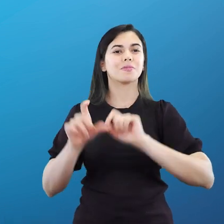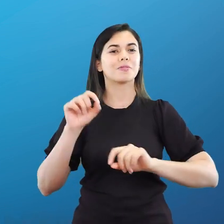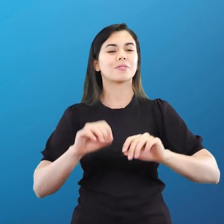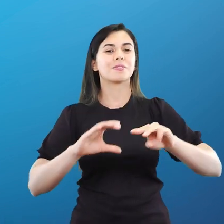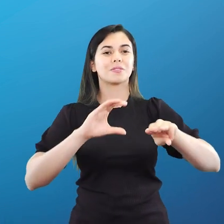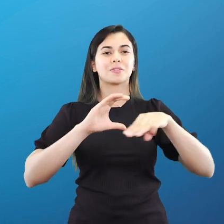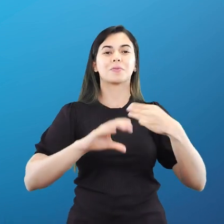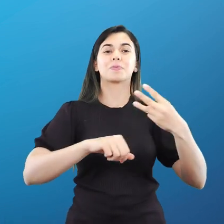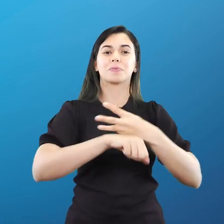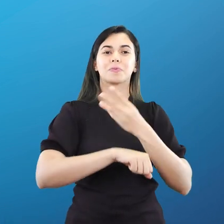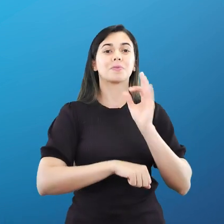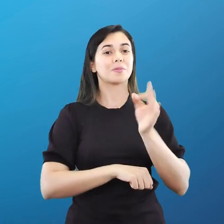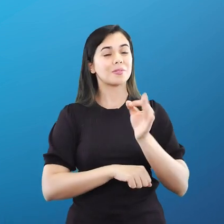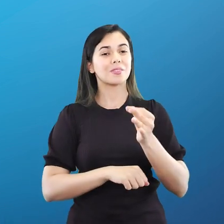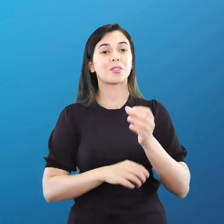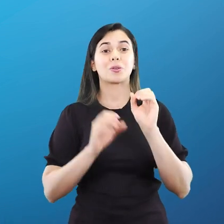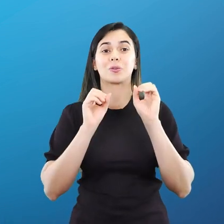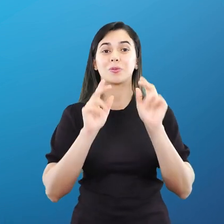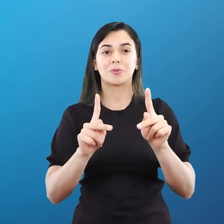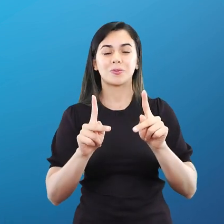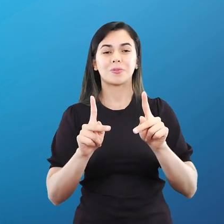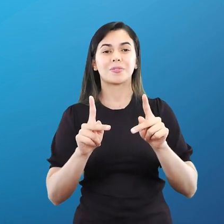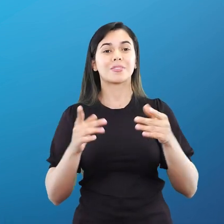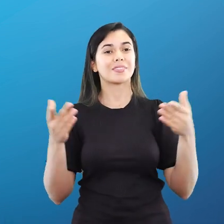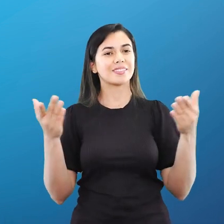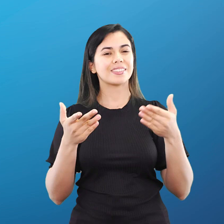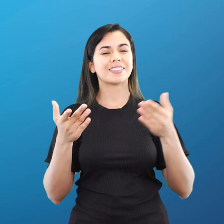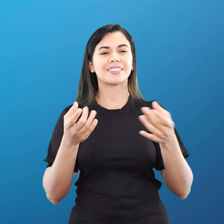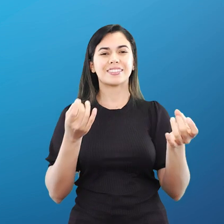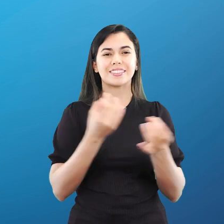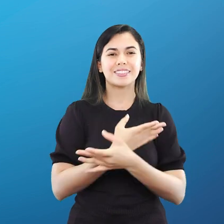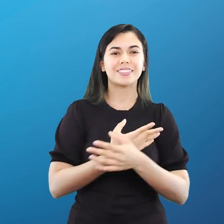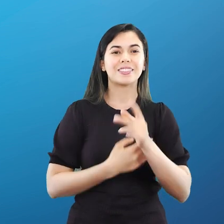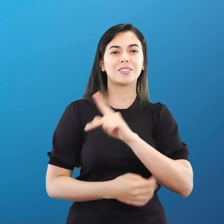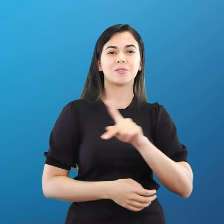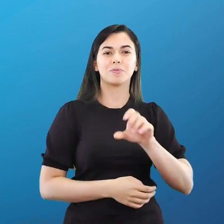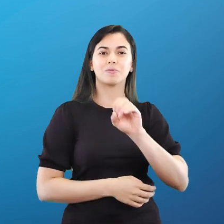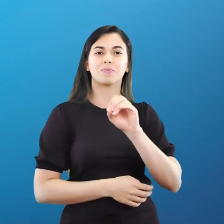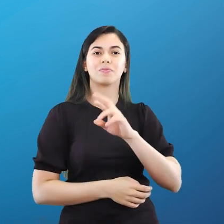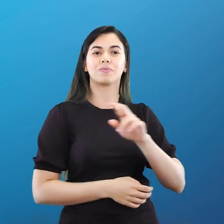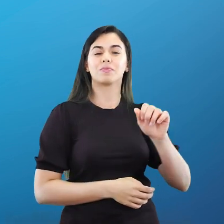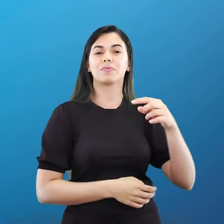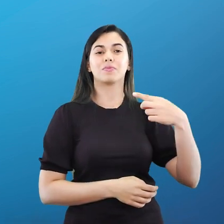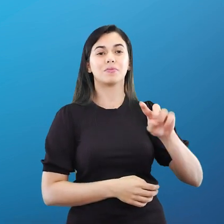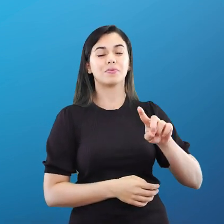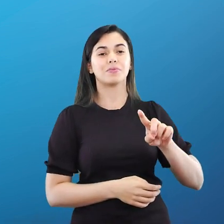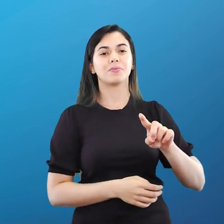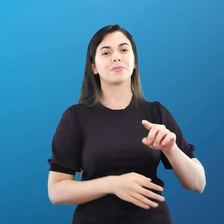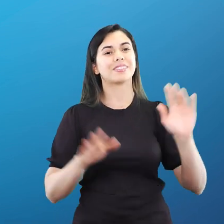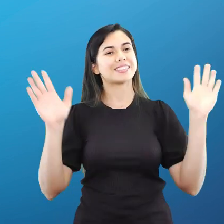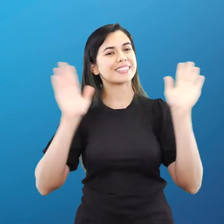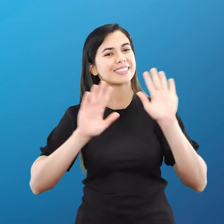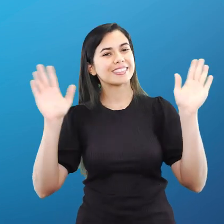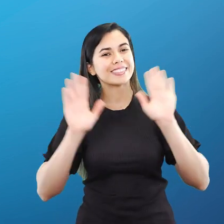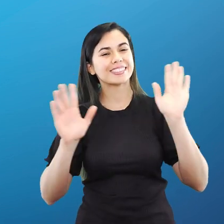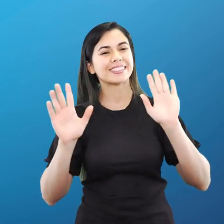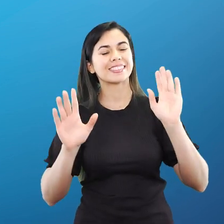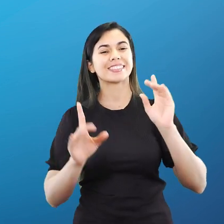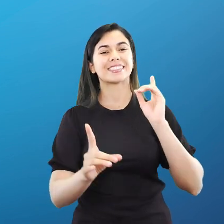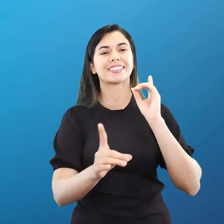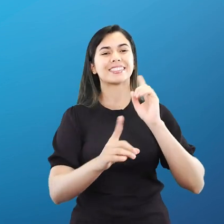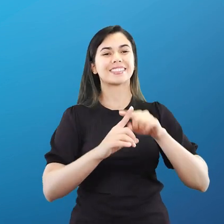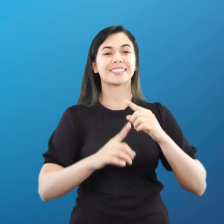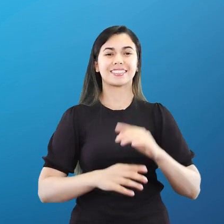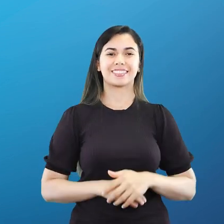WhatsApp da TV pra gente ver, tá bom? Me despeço por aqui, professora Stephanie Sorra e até a próxima aula.